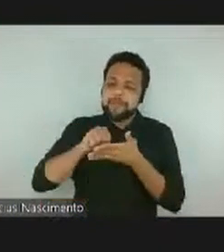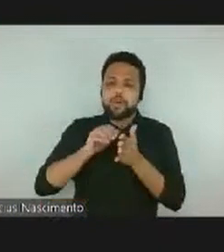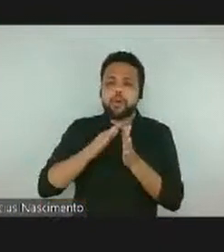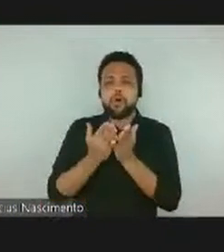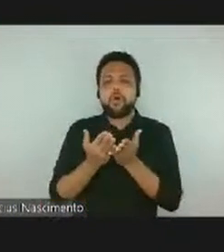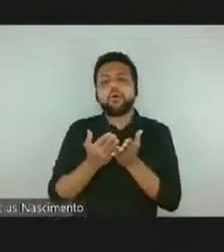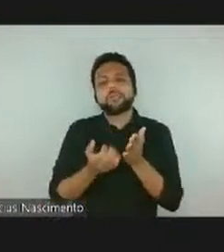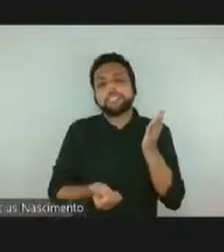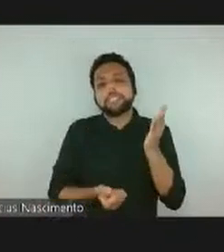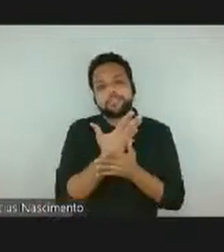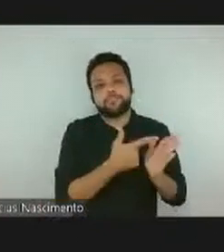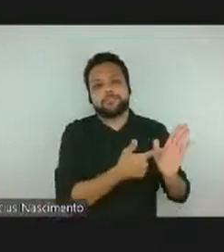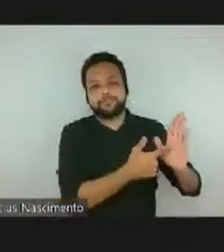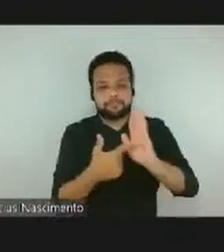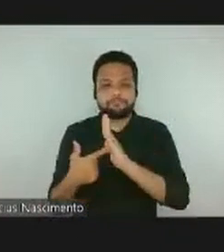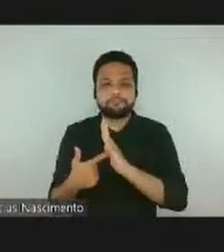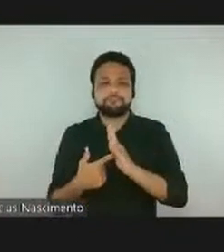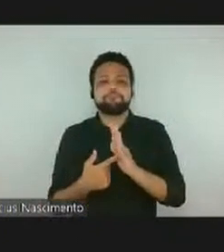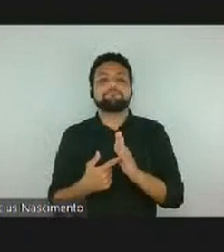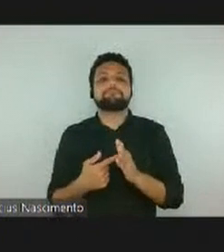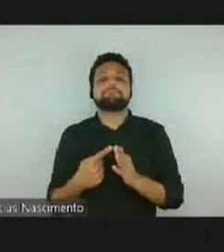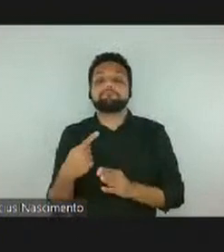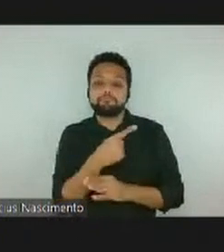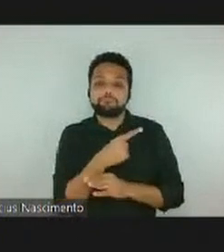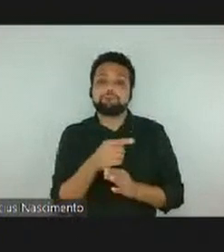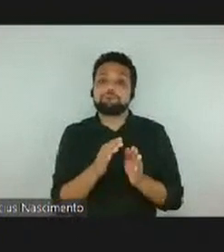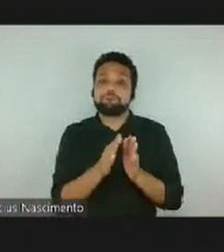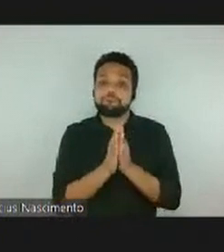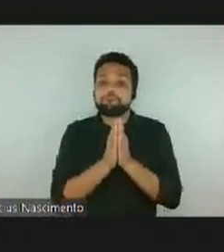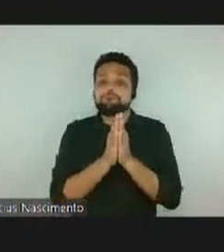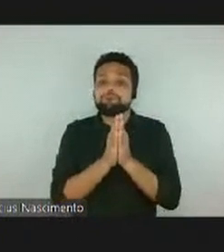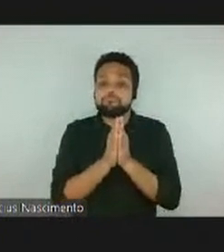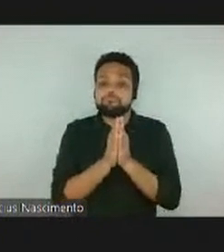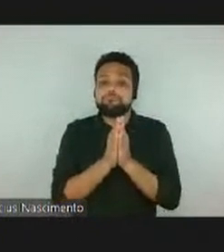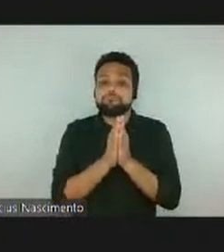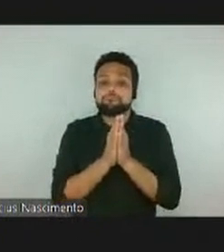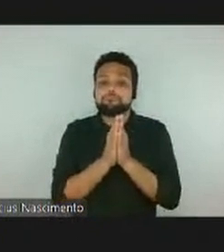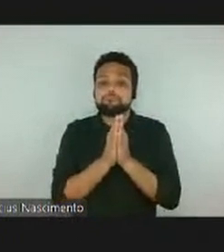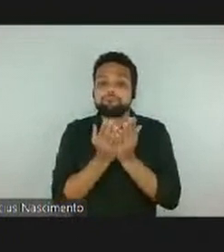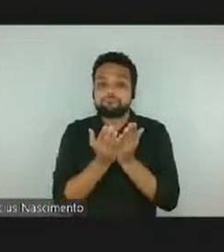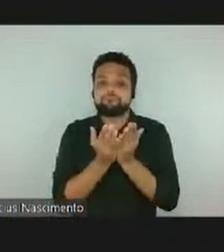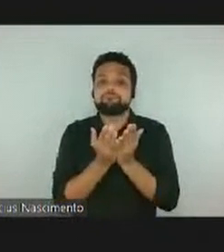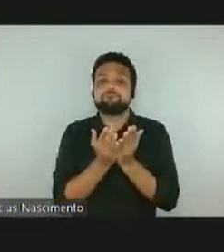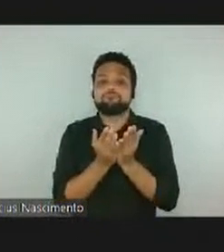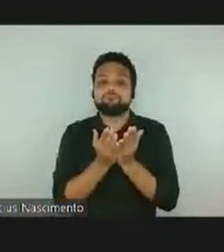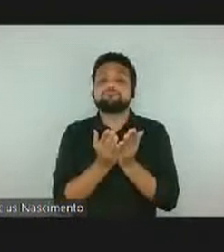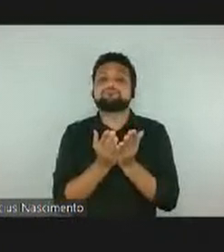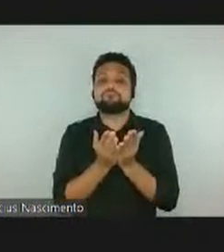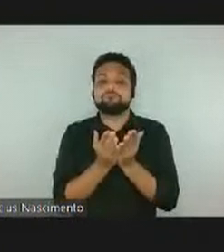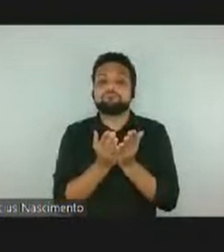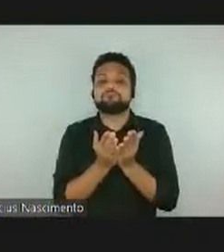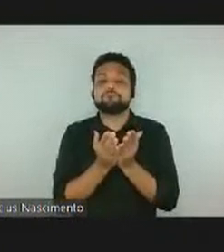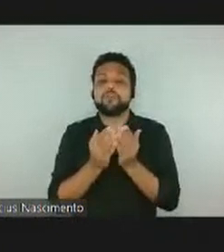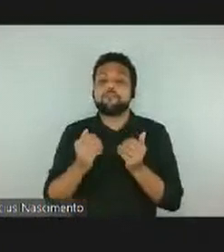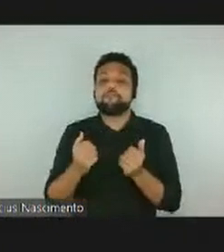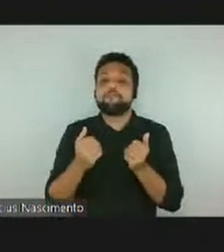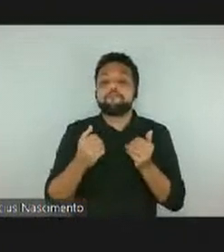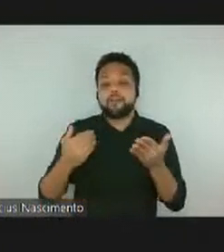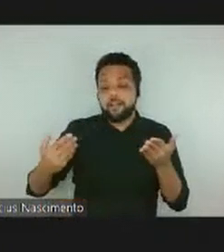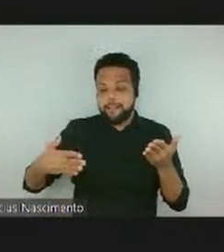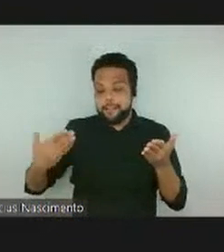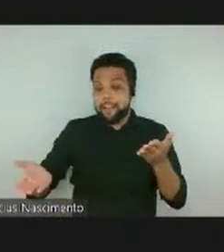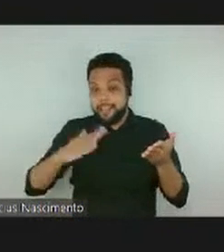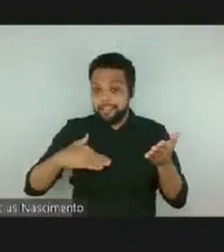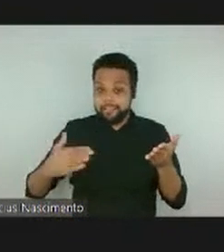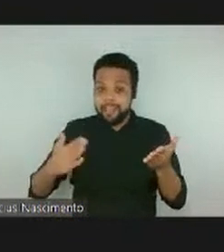que vocês estão vendo, é a reprodução desse conto encadenada por fora do catálogo. Então, vocês percebem